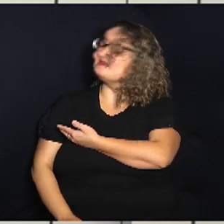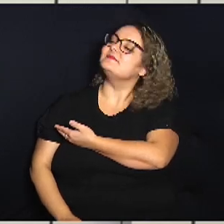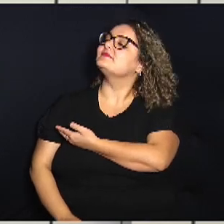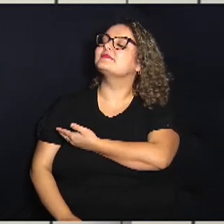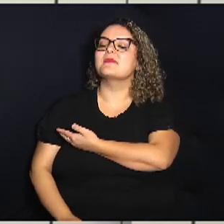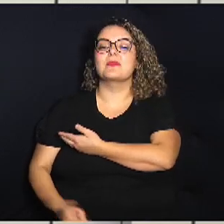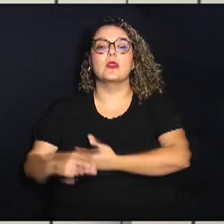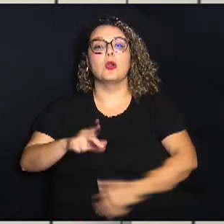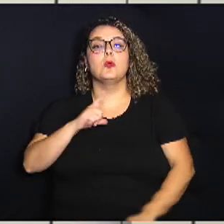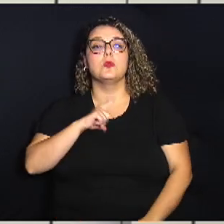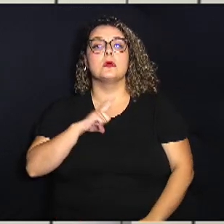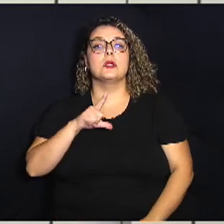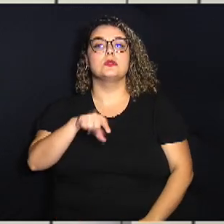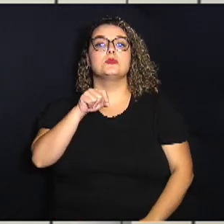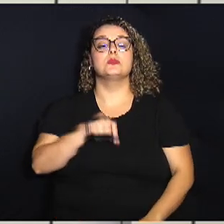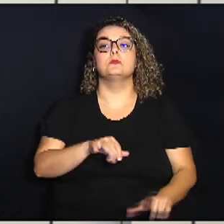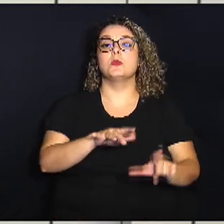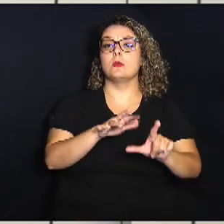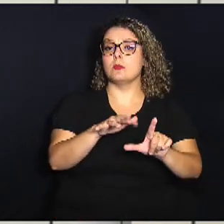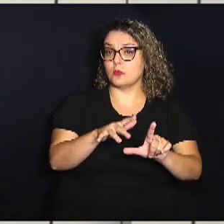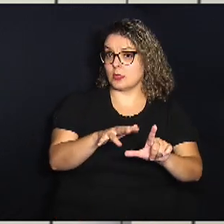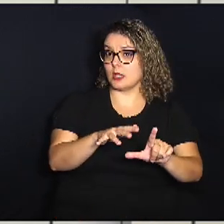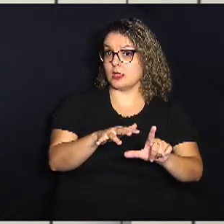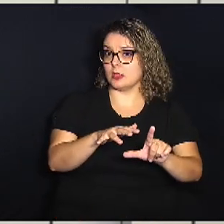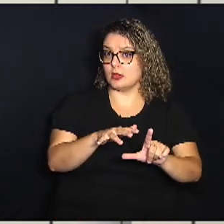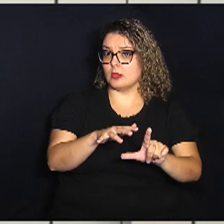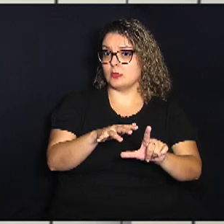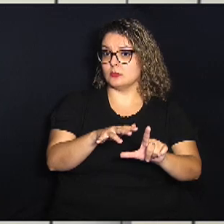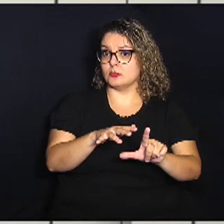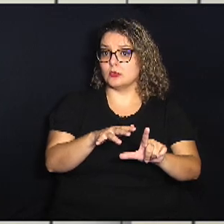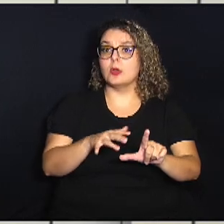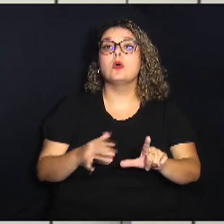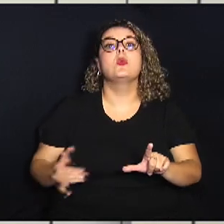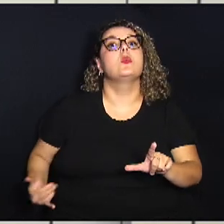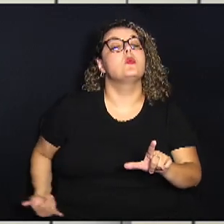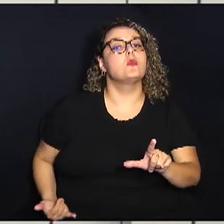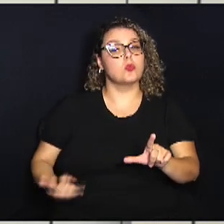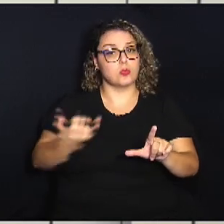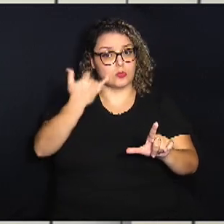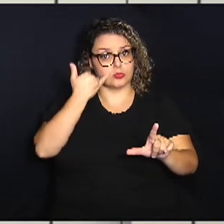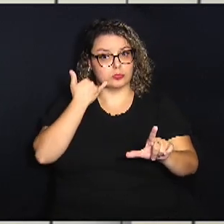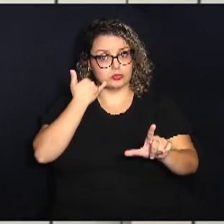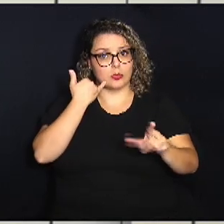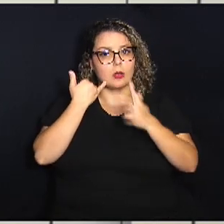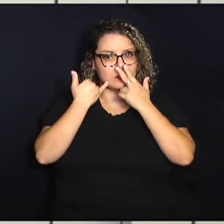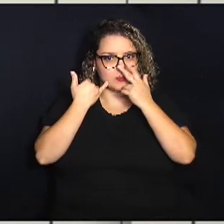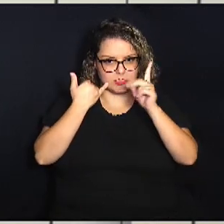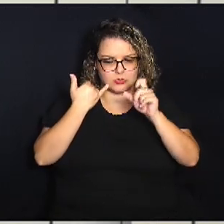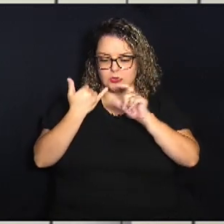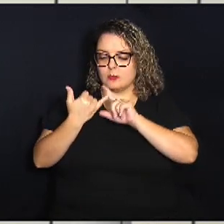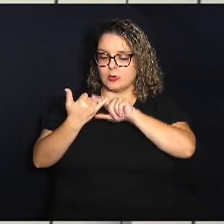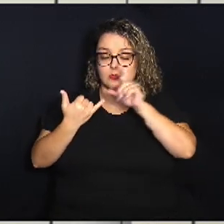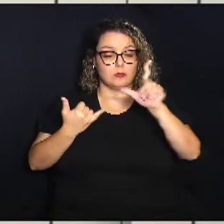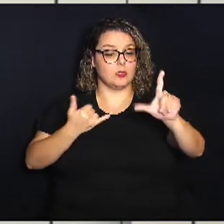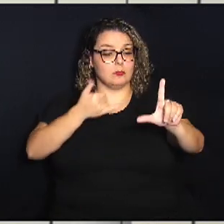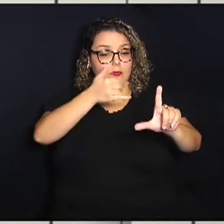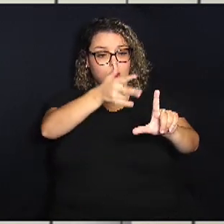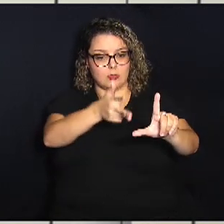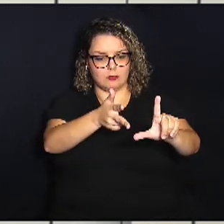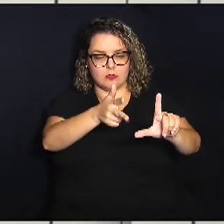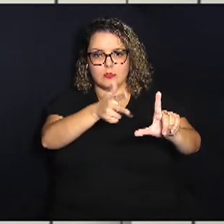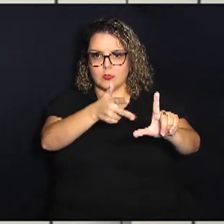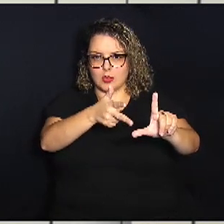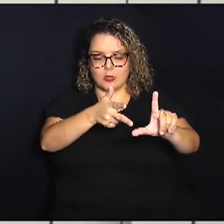Ou você tem a opção de enviar a mensagem pelo nosso QR Code com a câmera do seu celular apontada para o QR Code, já